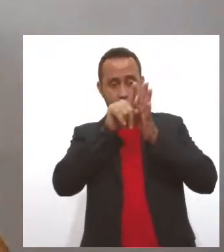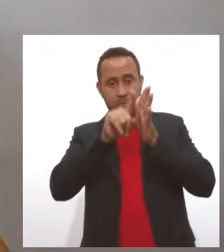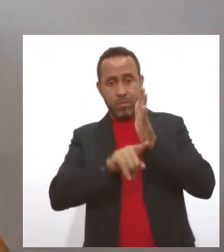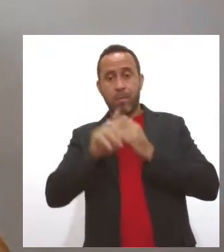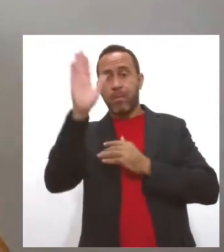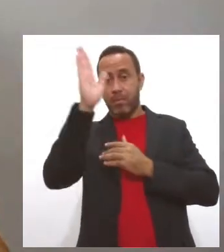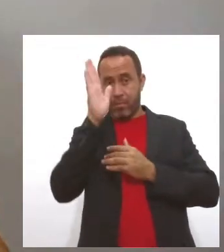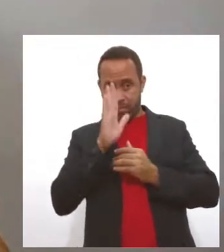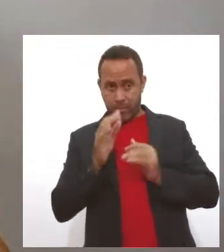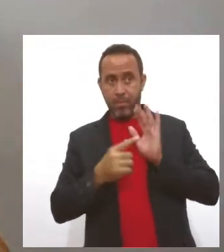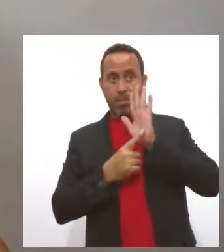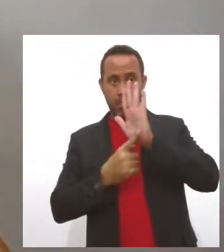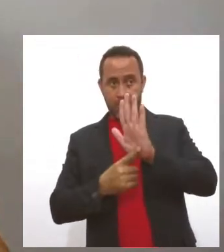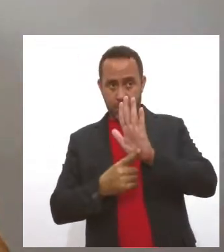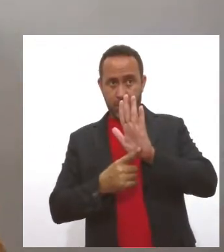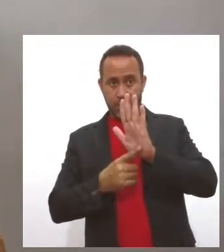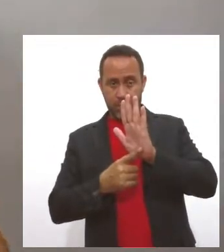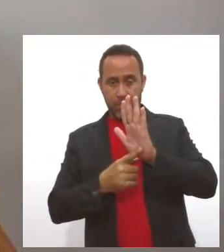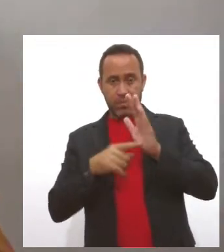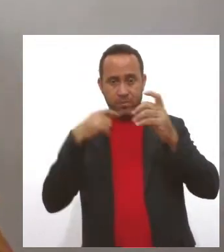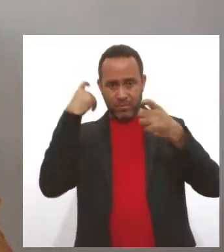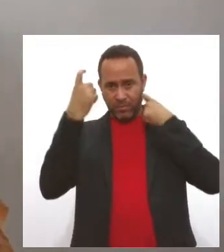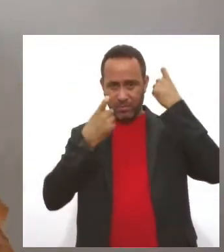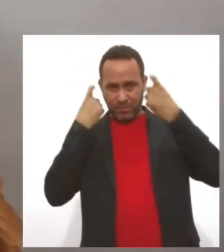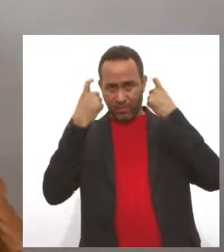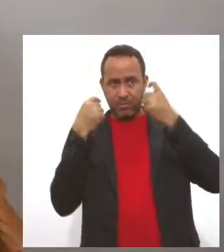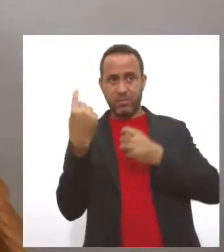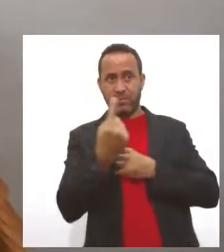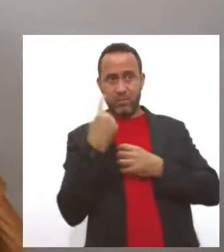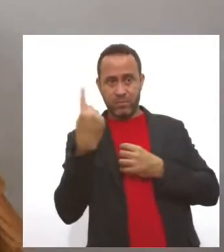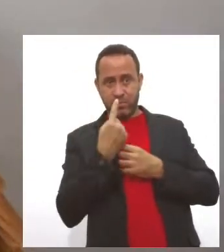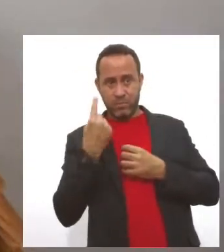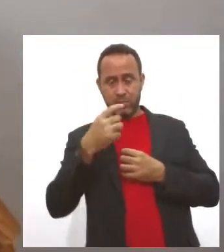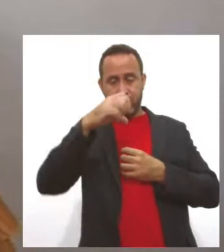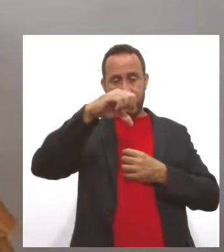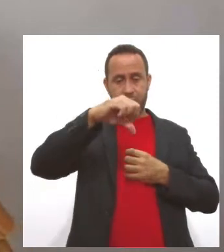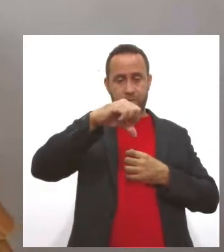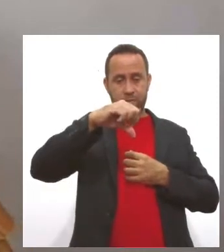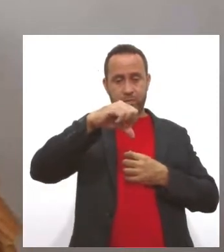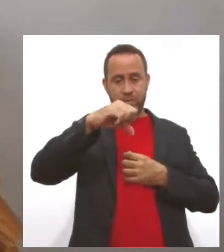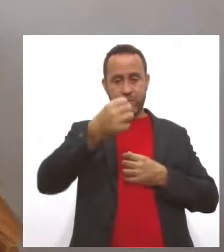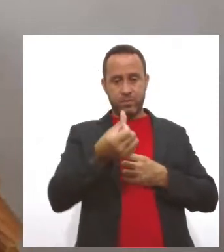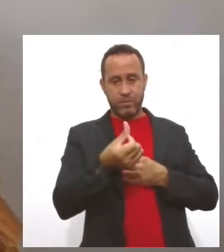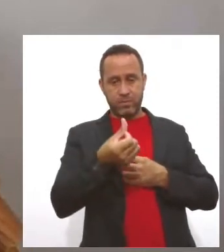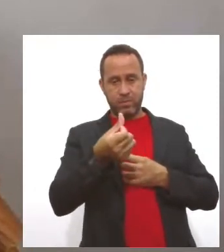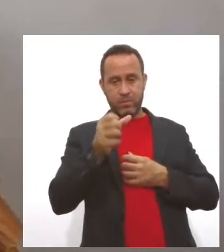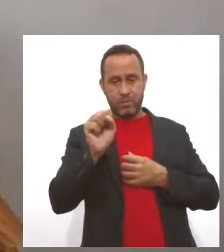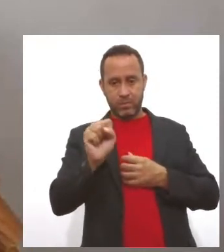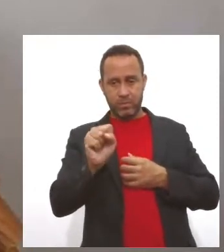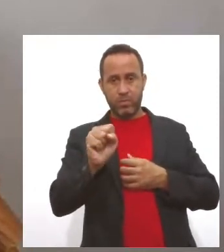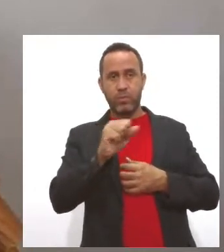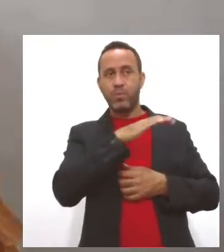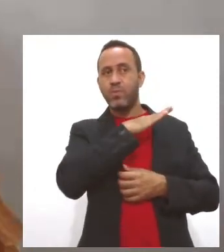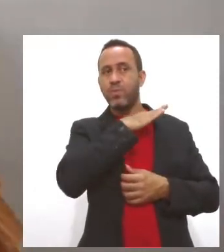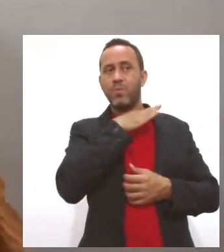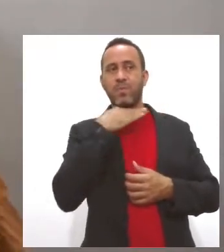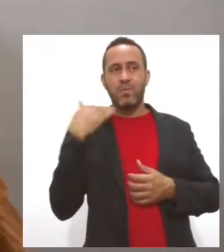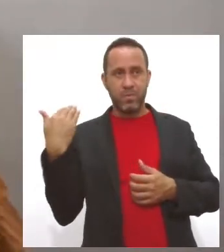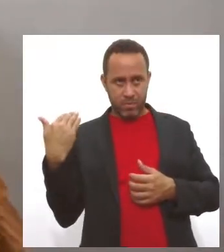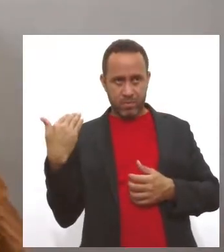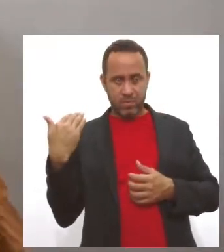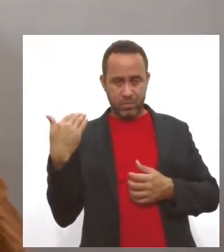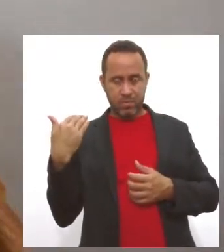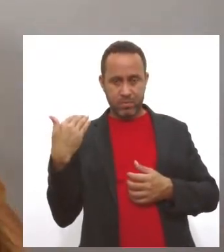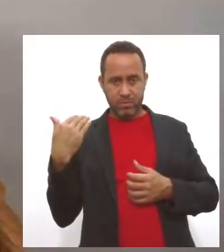trazem números que realmente preocupam a gente, Valquíria. Foram 968 mortes registradas